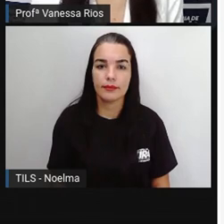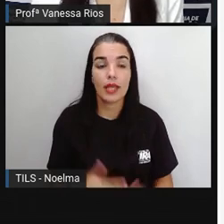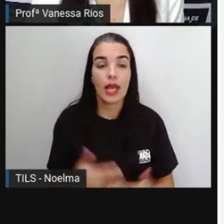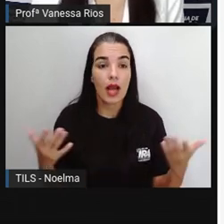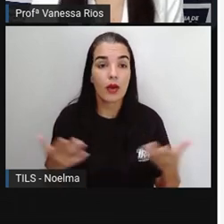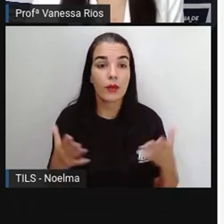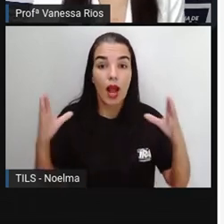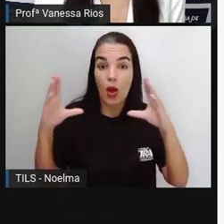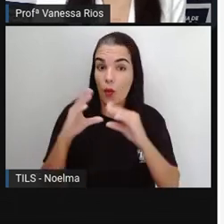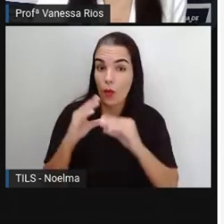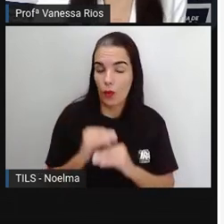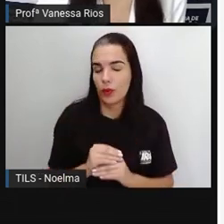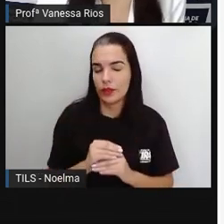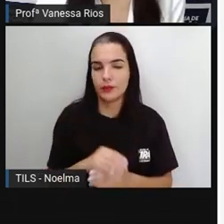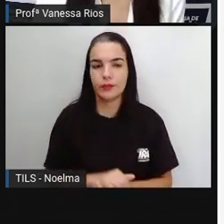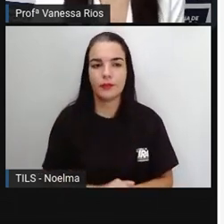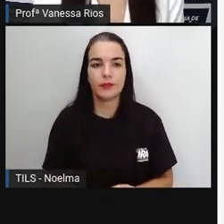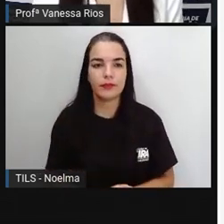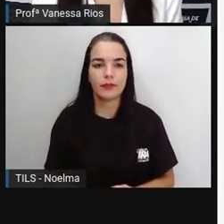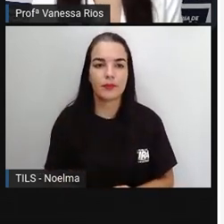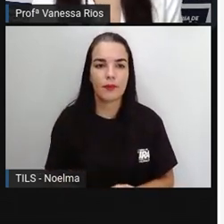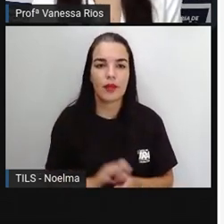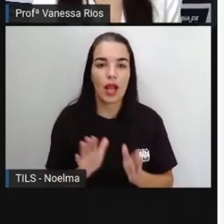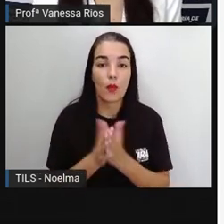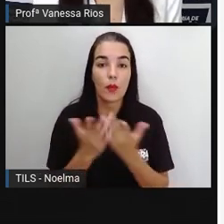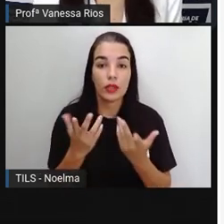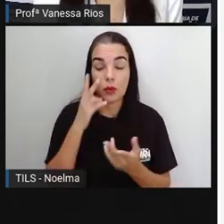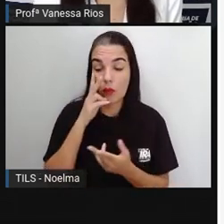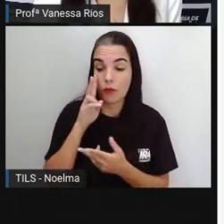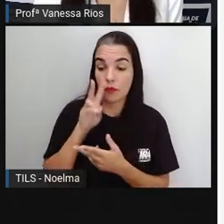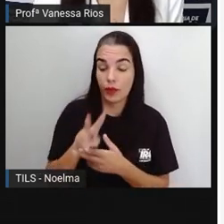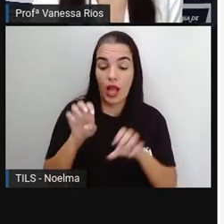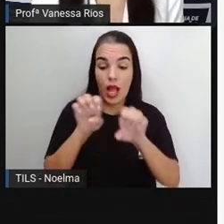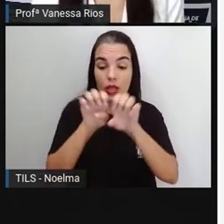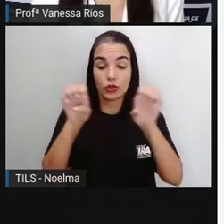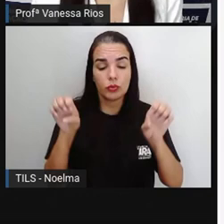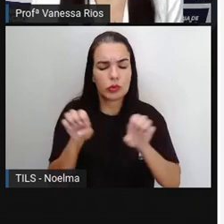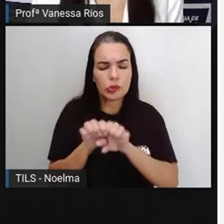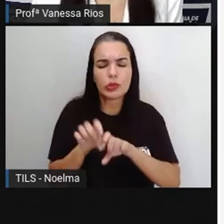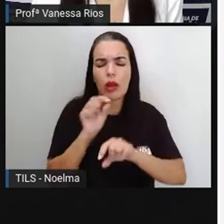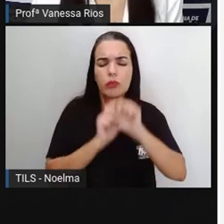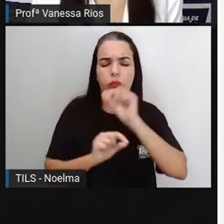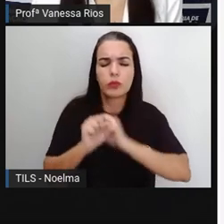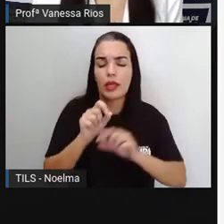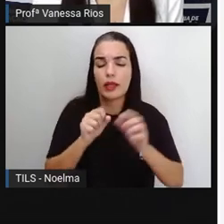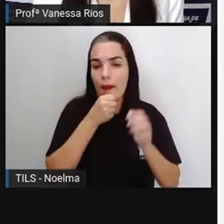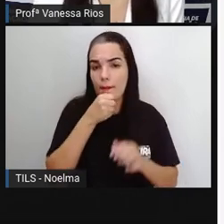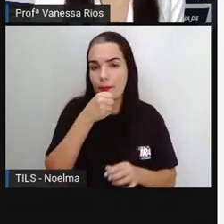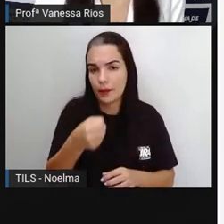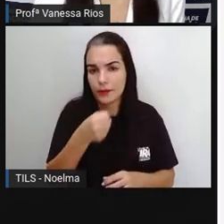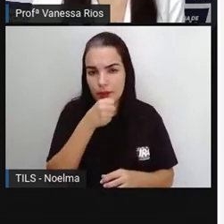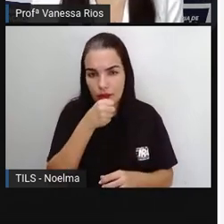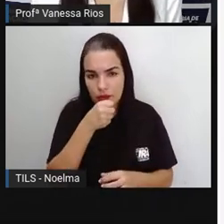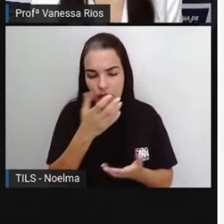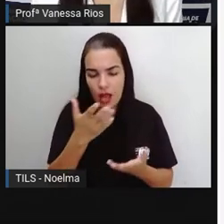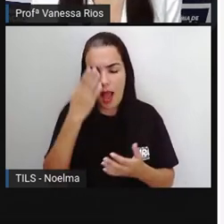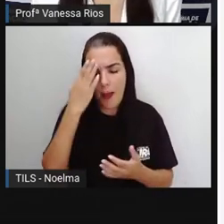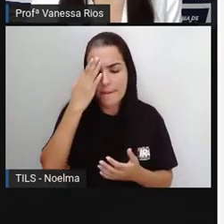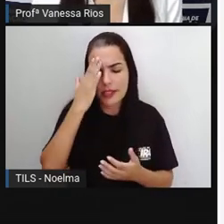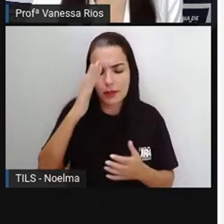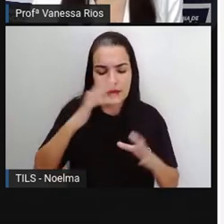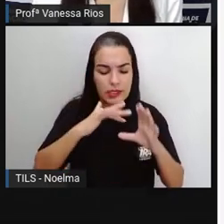E aí o que a gente pode concluir? Quando a gente observa a estrutura aí da reportagem, né? Quais as principais